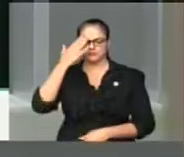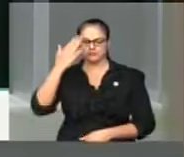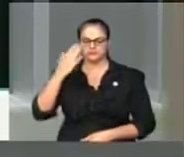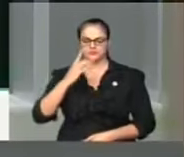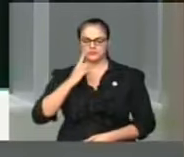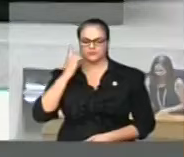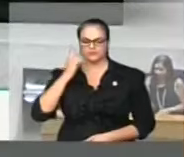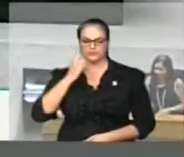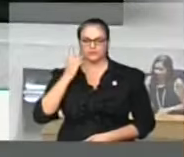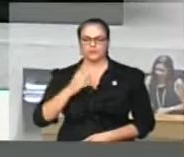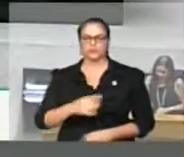nobre deputado. E vamos divulgar na voz do Brasil. Obrigado.